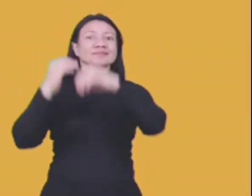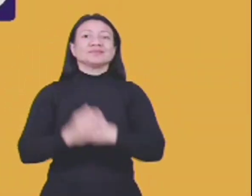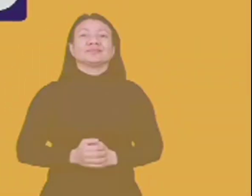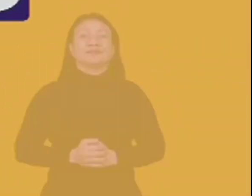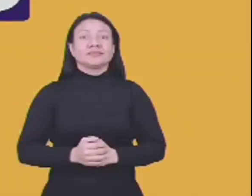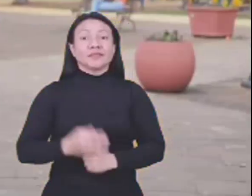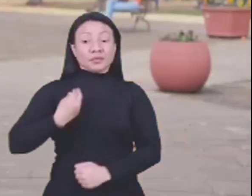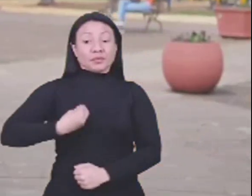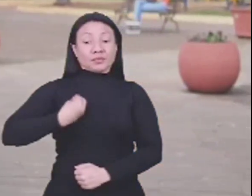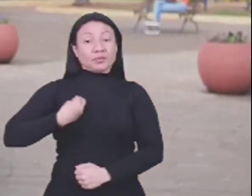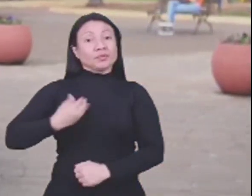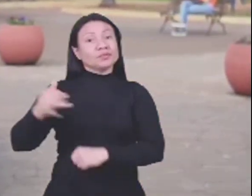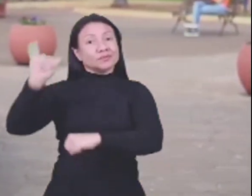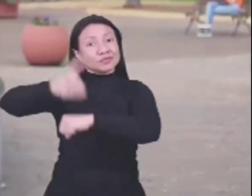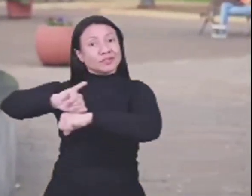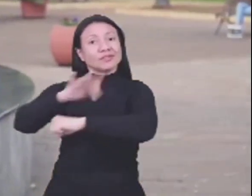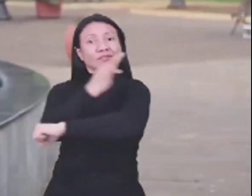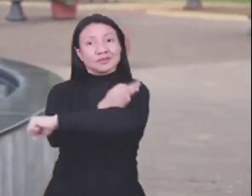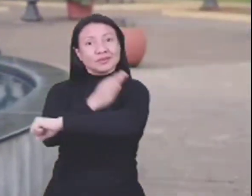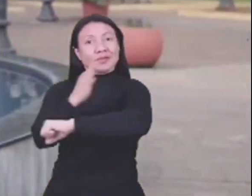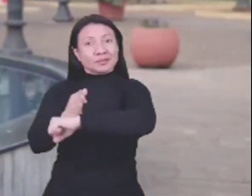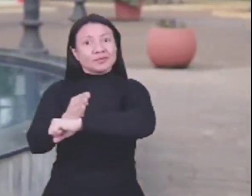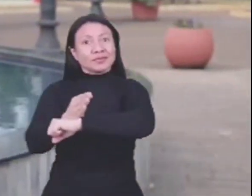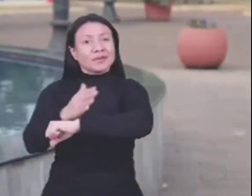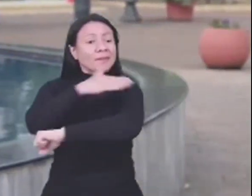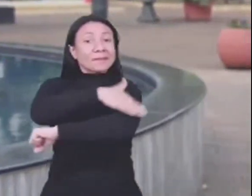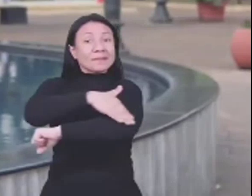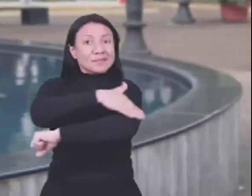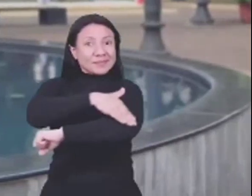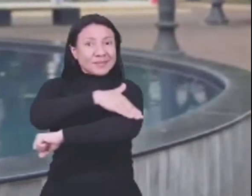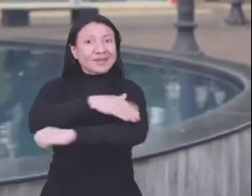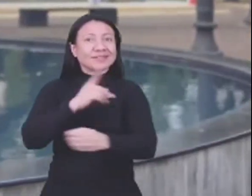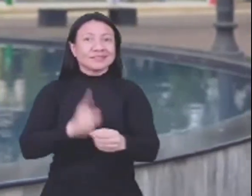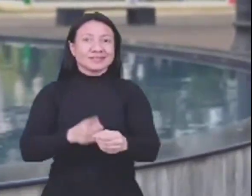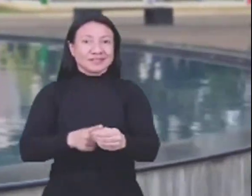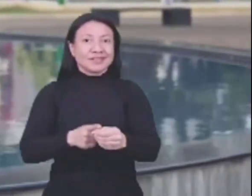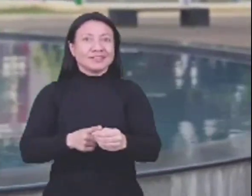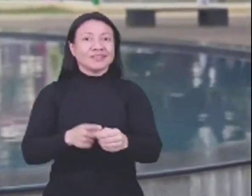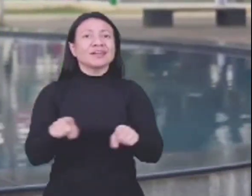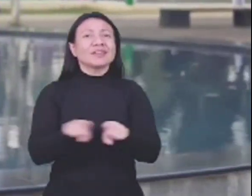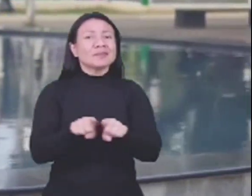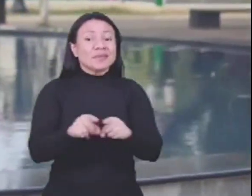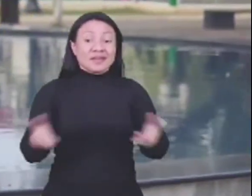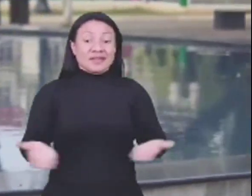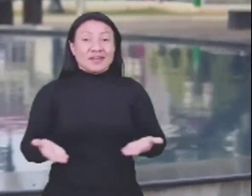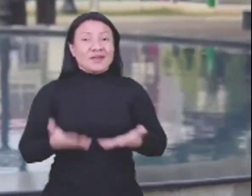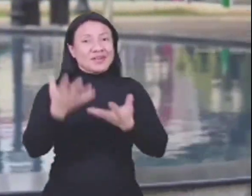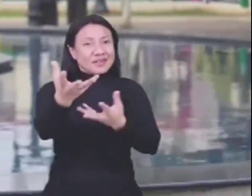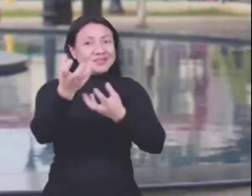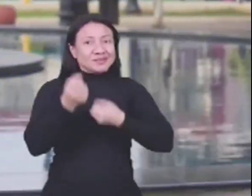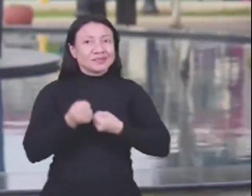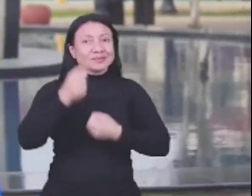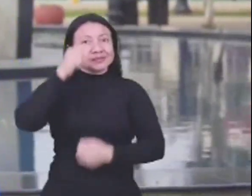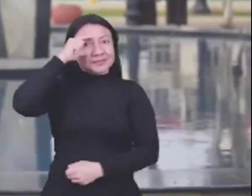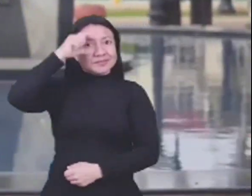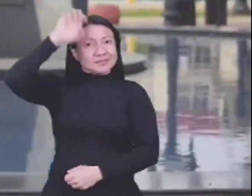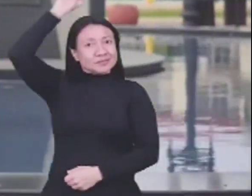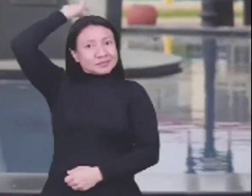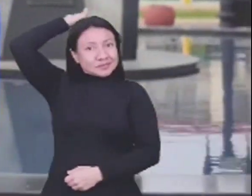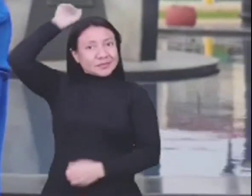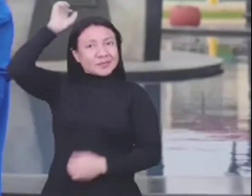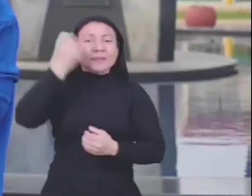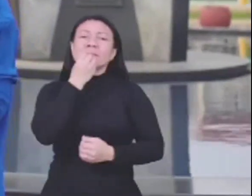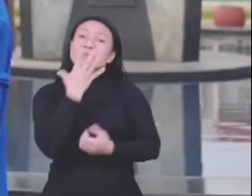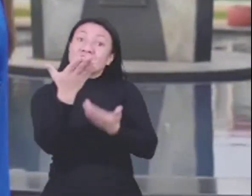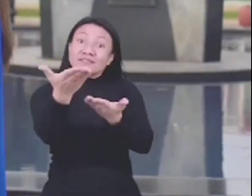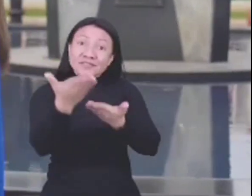E eu continuo aqui no centro de Francisco Beltrão, no coração da cidade, agora para recebê-lo,